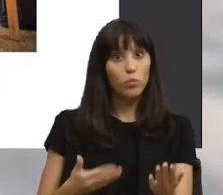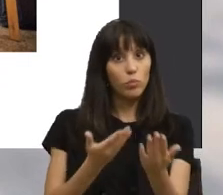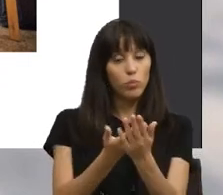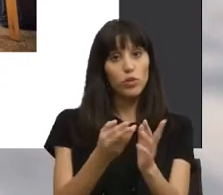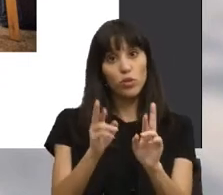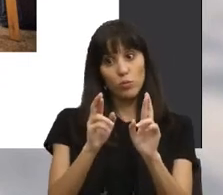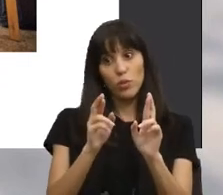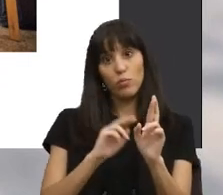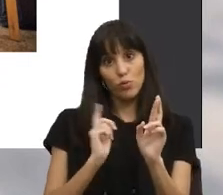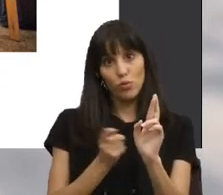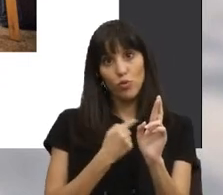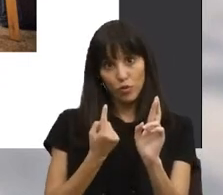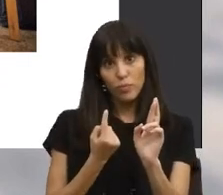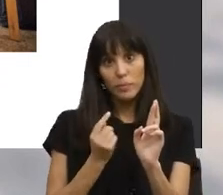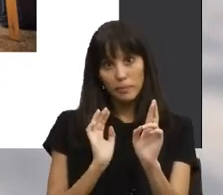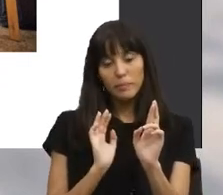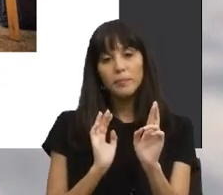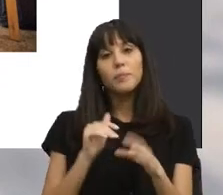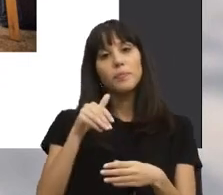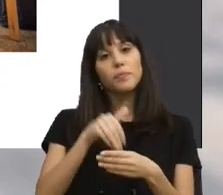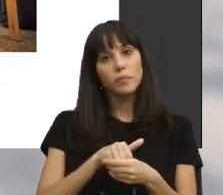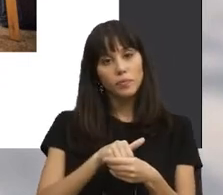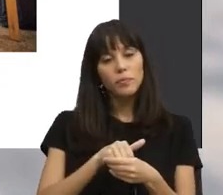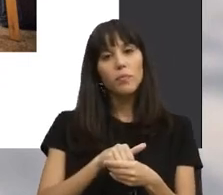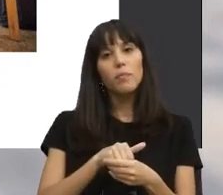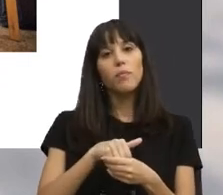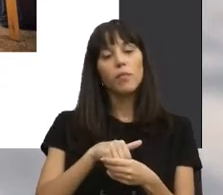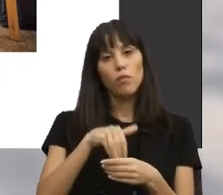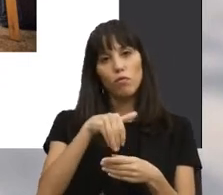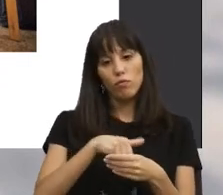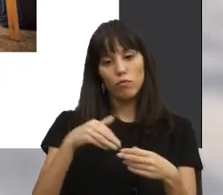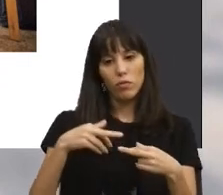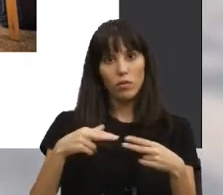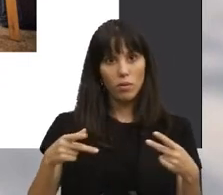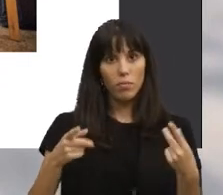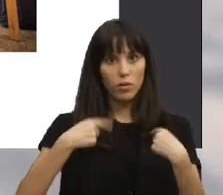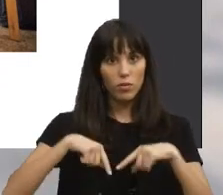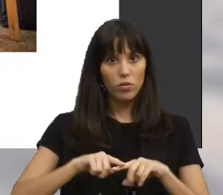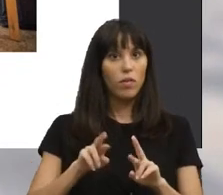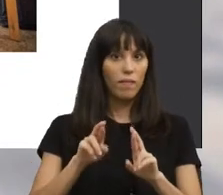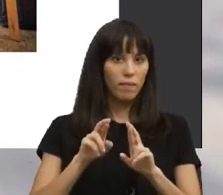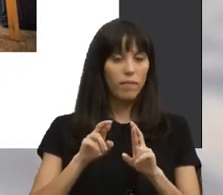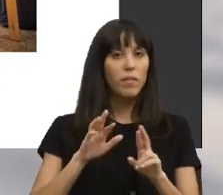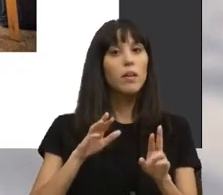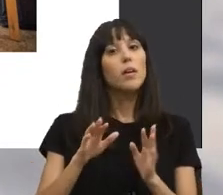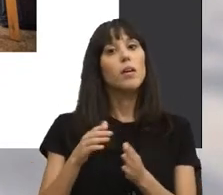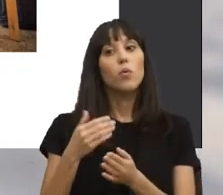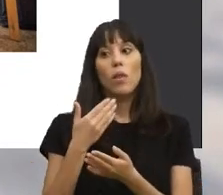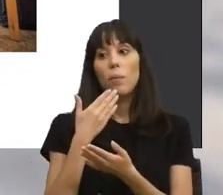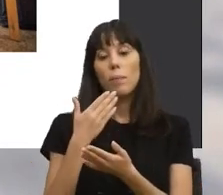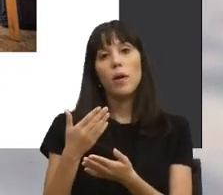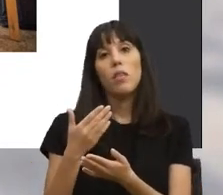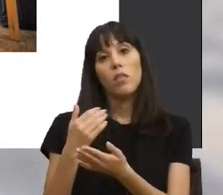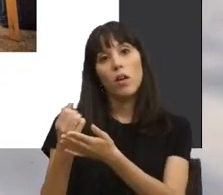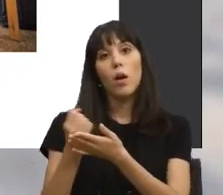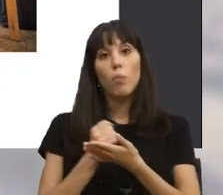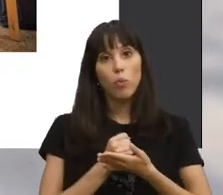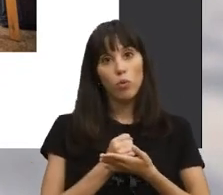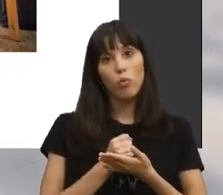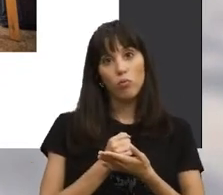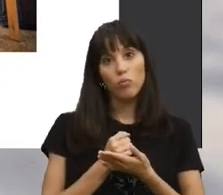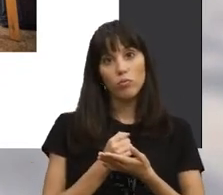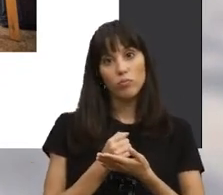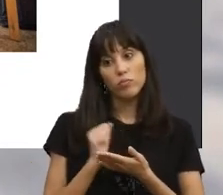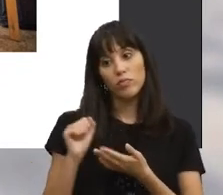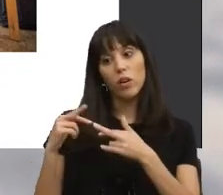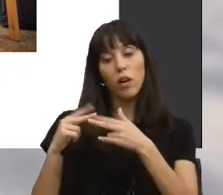esperamos vir a receber os votos em reunião de Câmara brevemente, pede um apoio público da Câmara a esta ideia a um nível